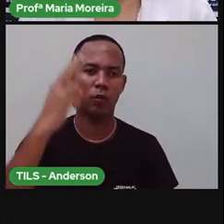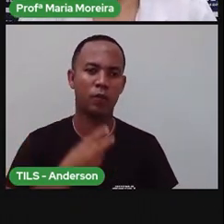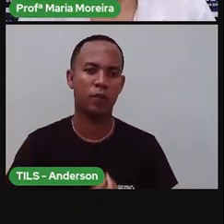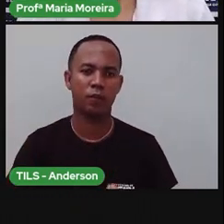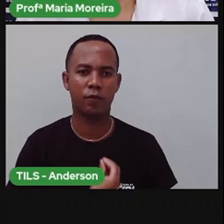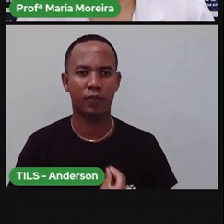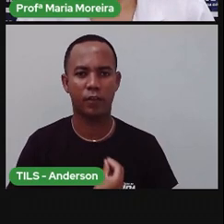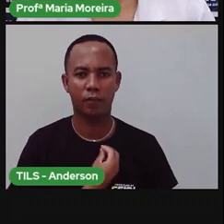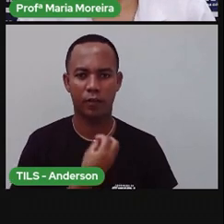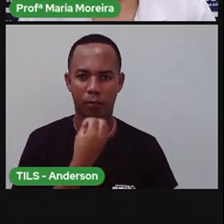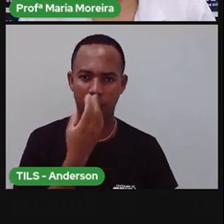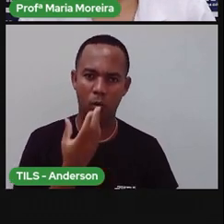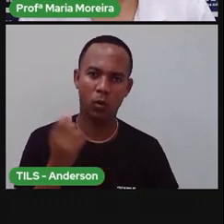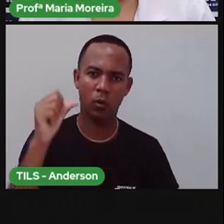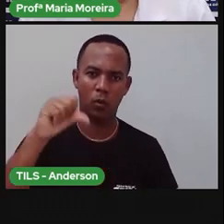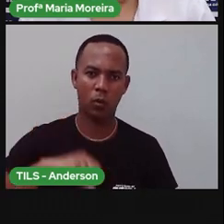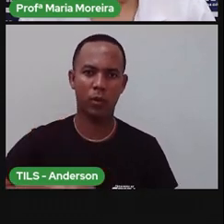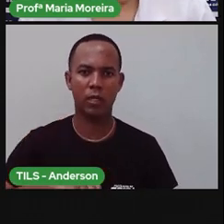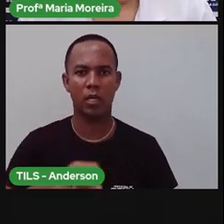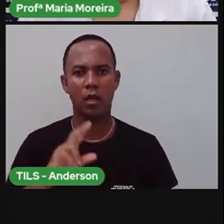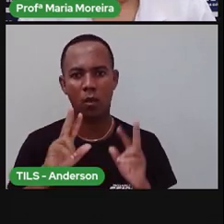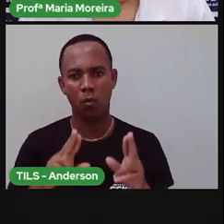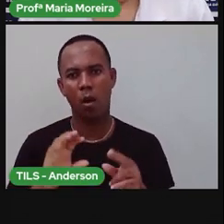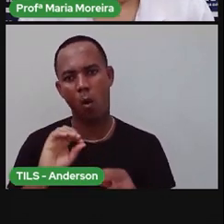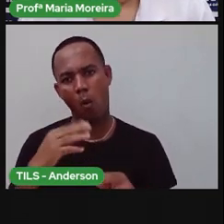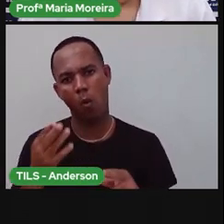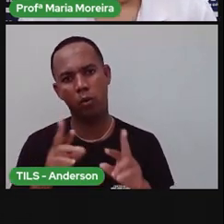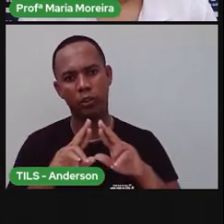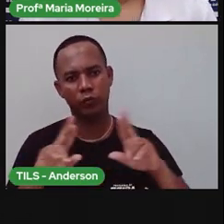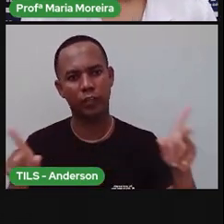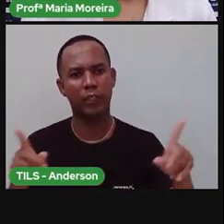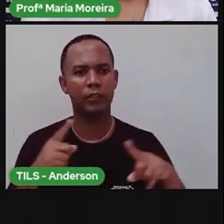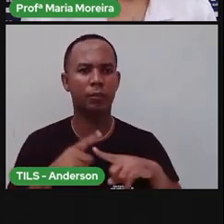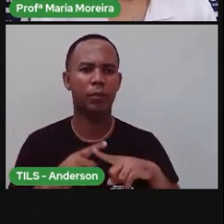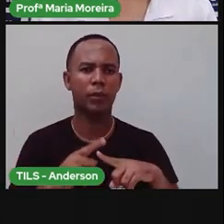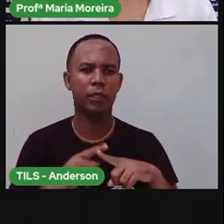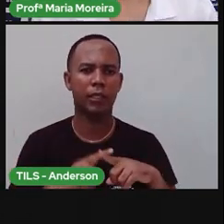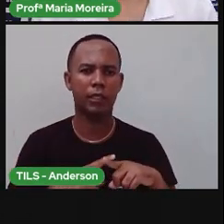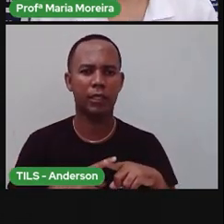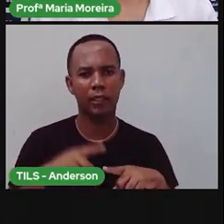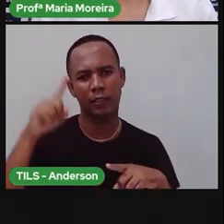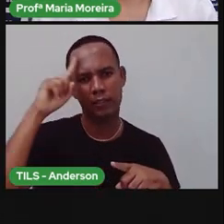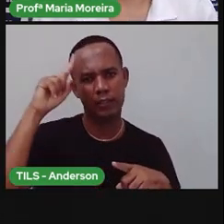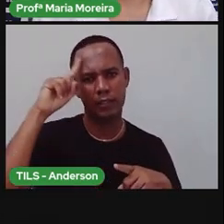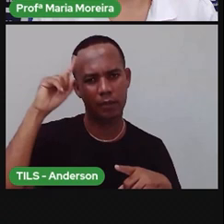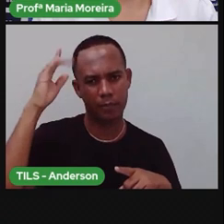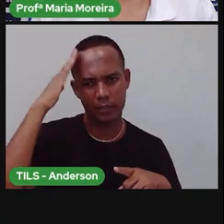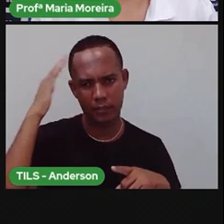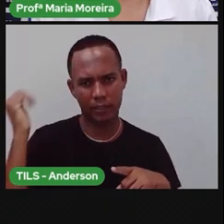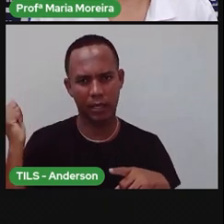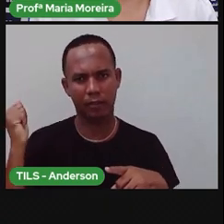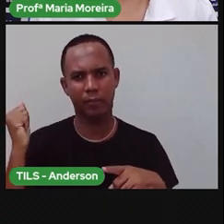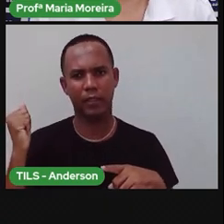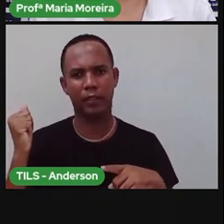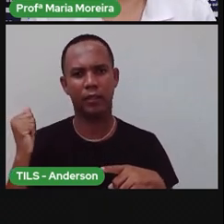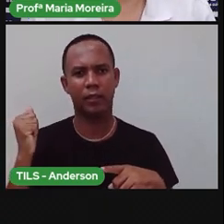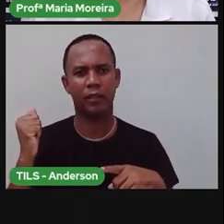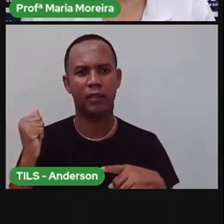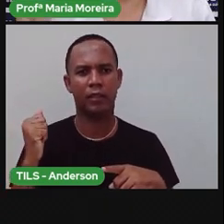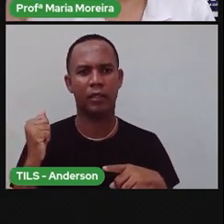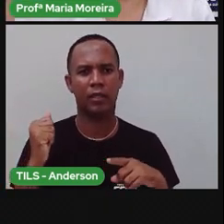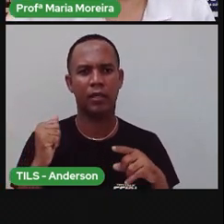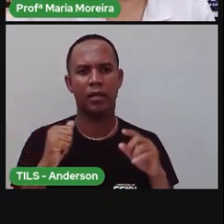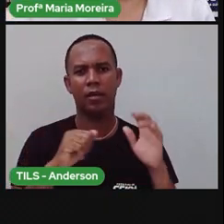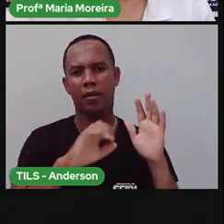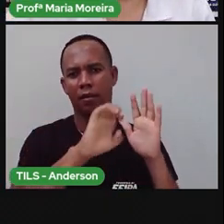ou ruim, melhor ou pior, igual ou diferente. Por quê? O tempo inteiro a gente sabe, de acordo com as regras da nossa